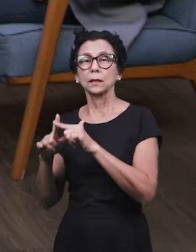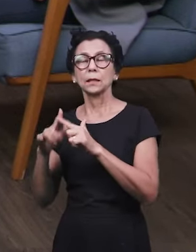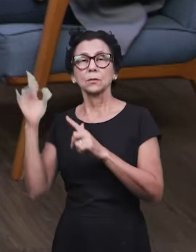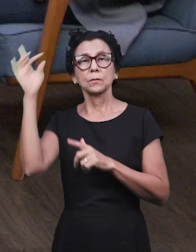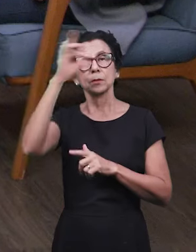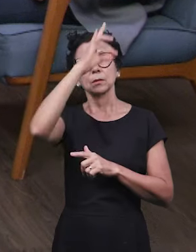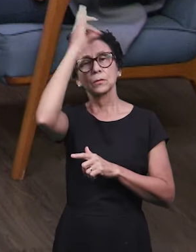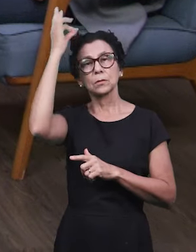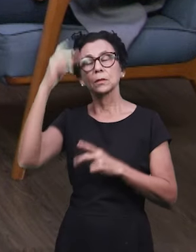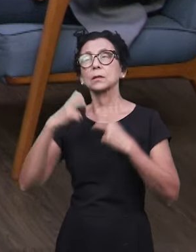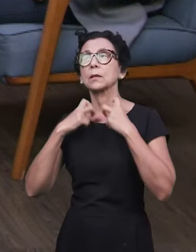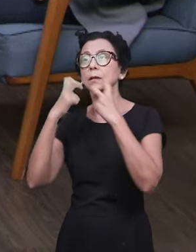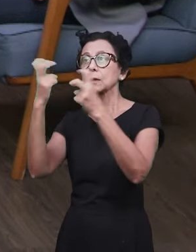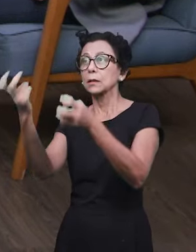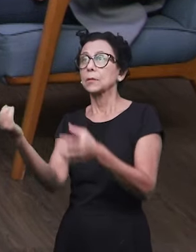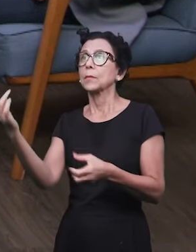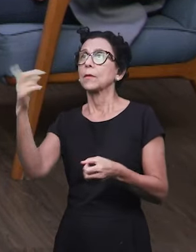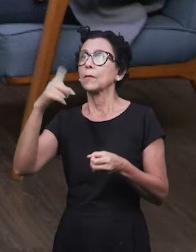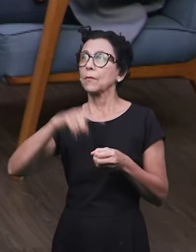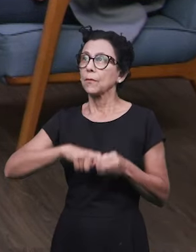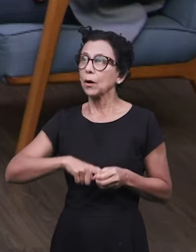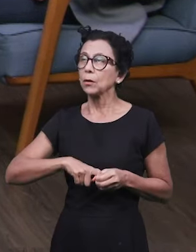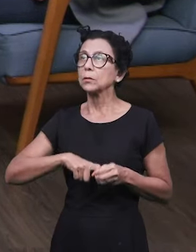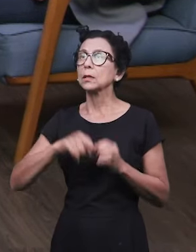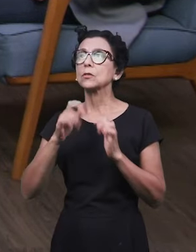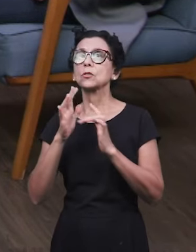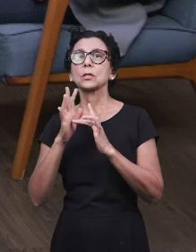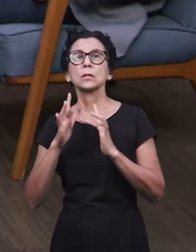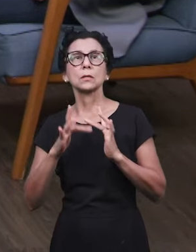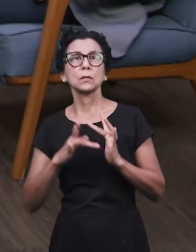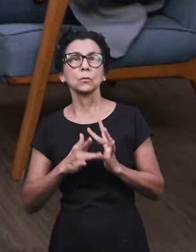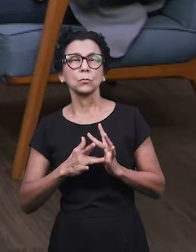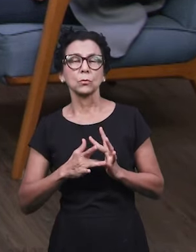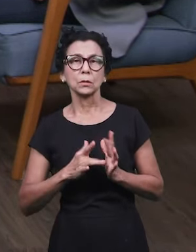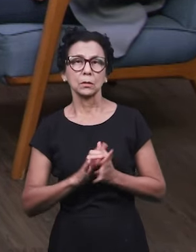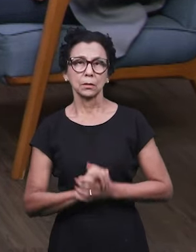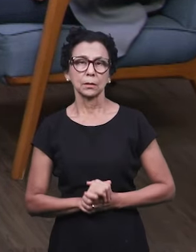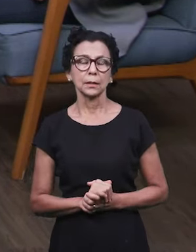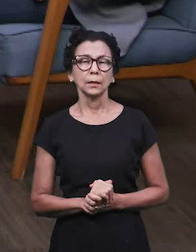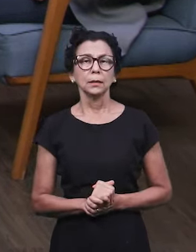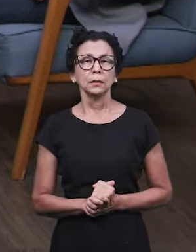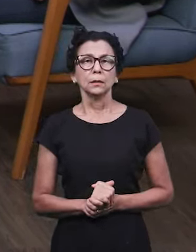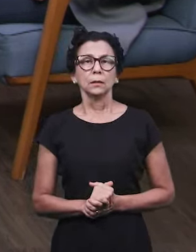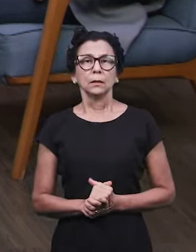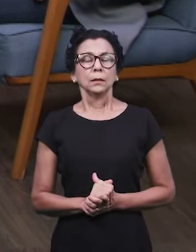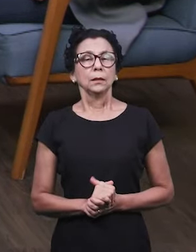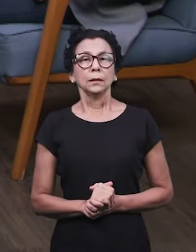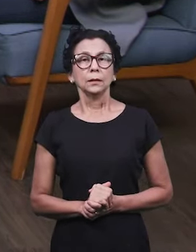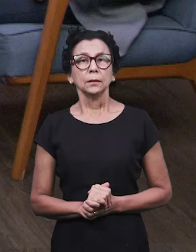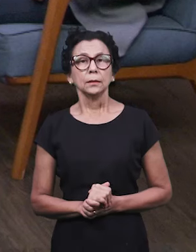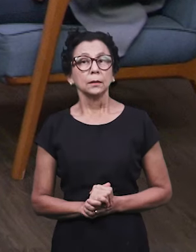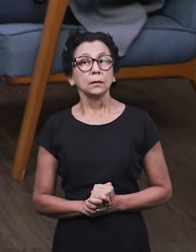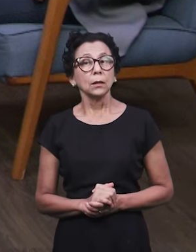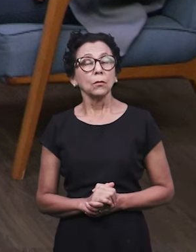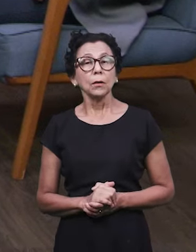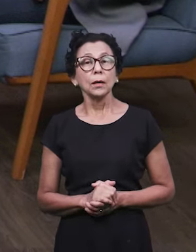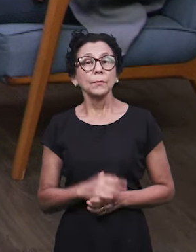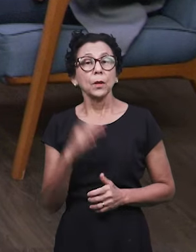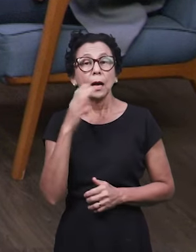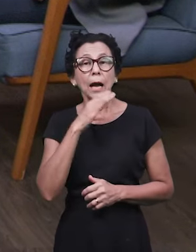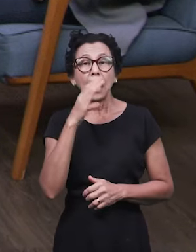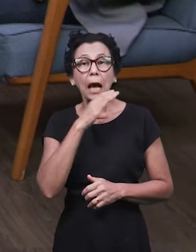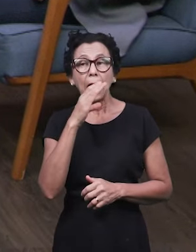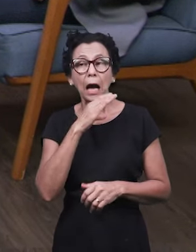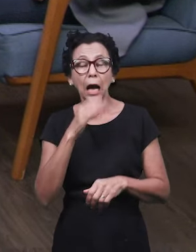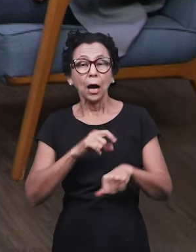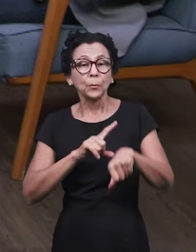uma ênfase. Há expressões que canalizam, que vão afunilando, chamando